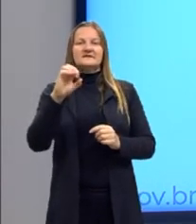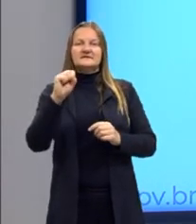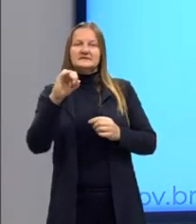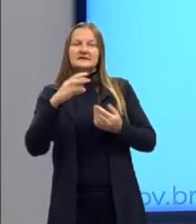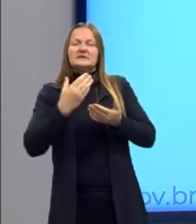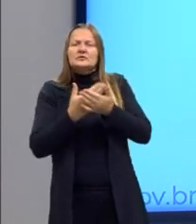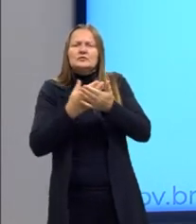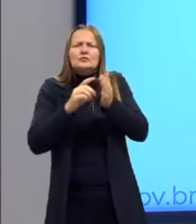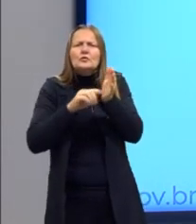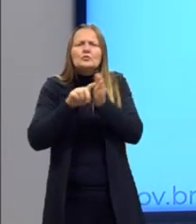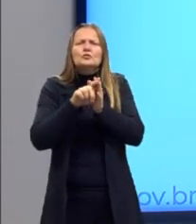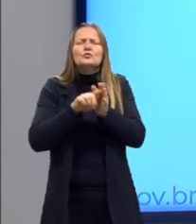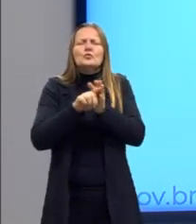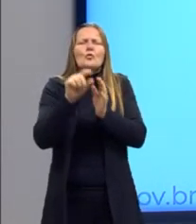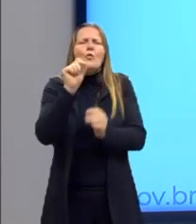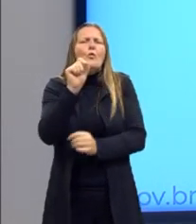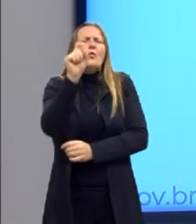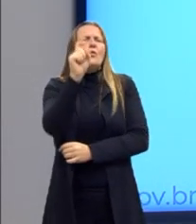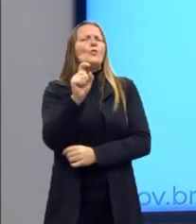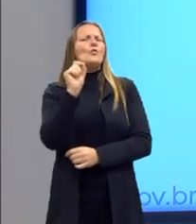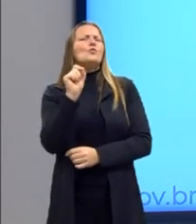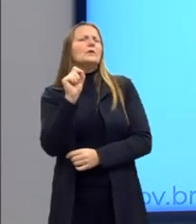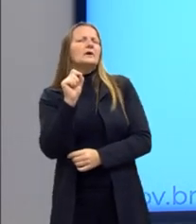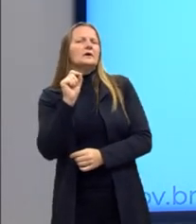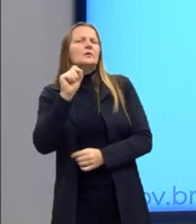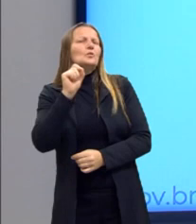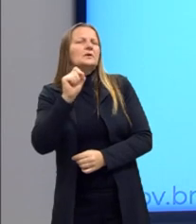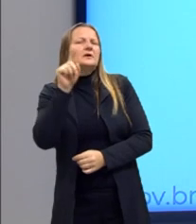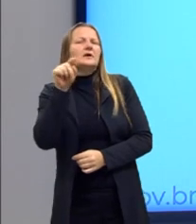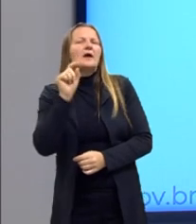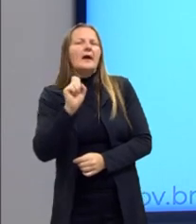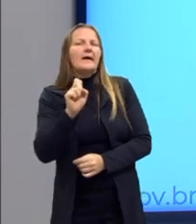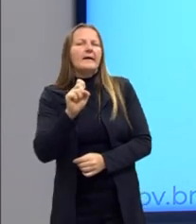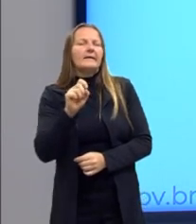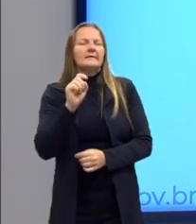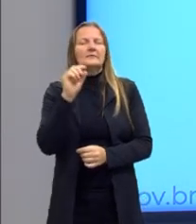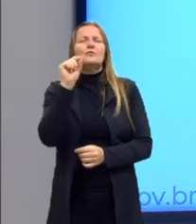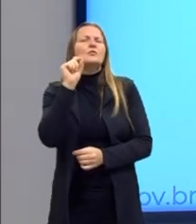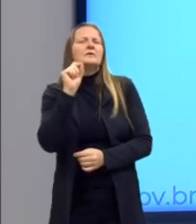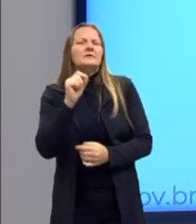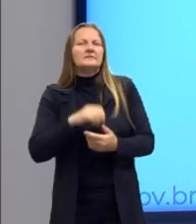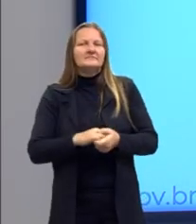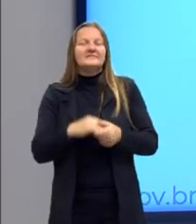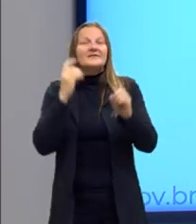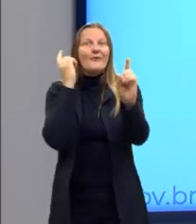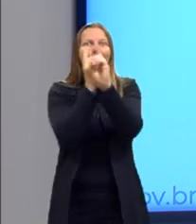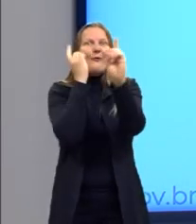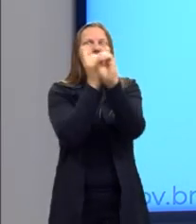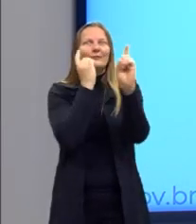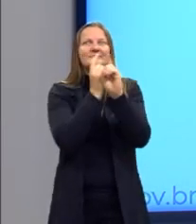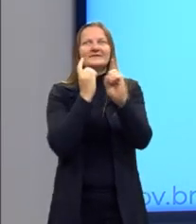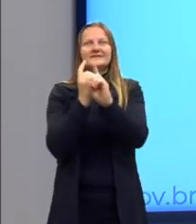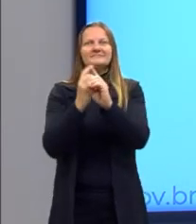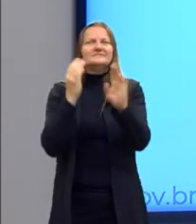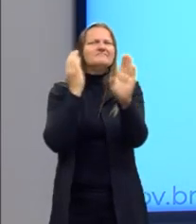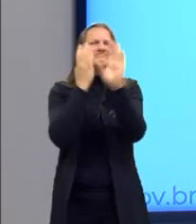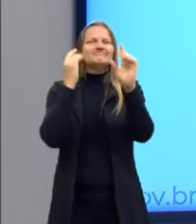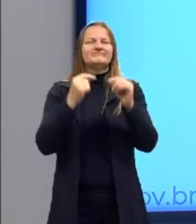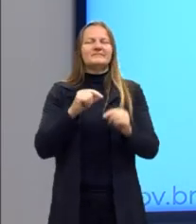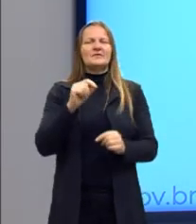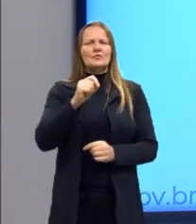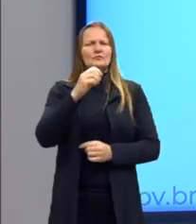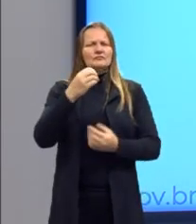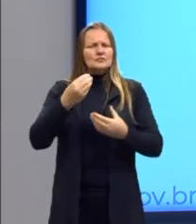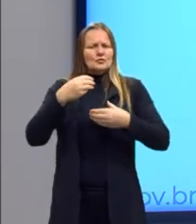o que é o fim último das coisas, Tentar achar ali a essência, Fazer com que nós